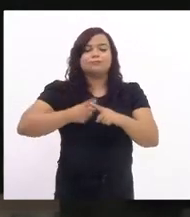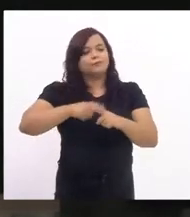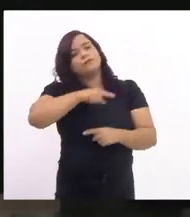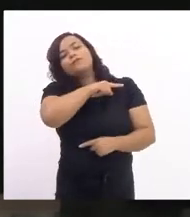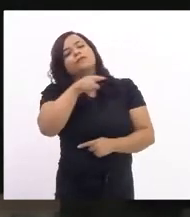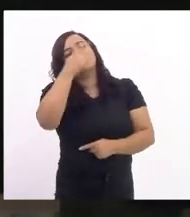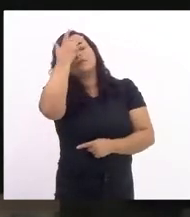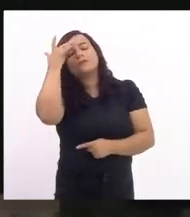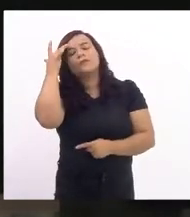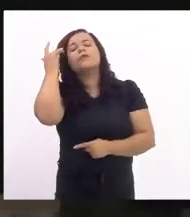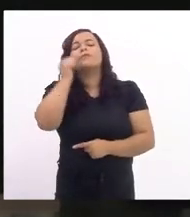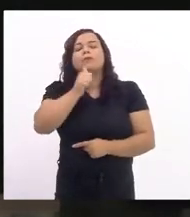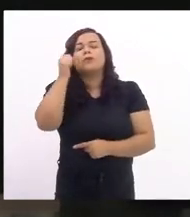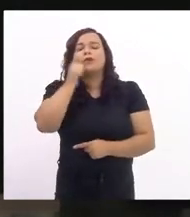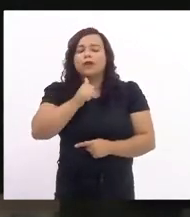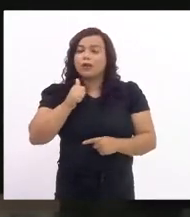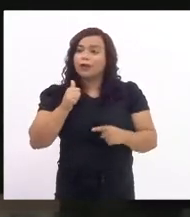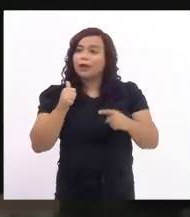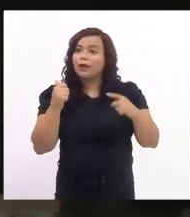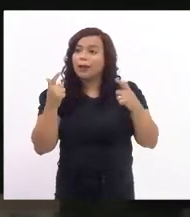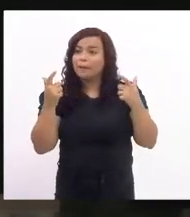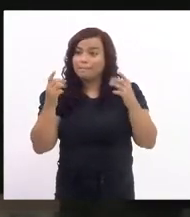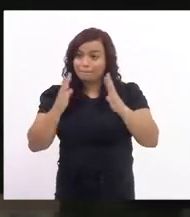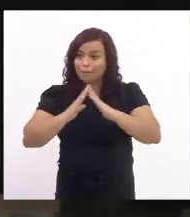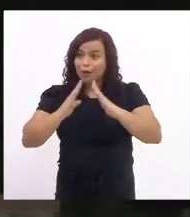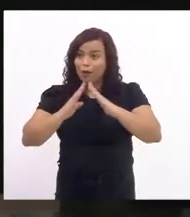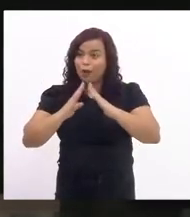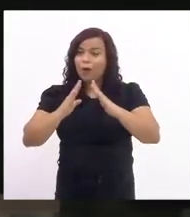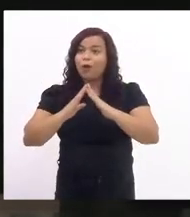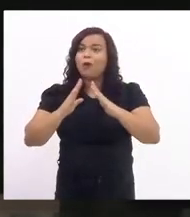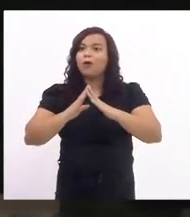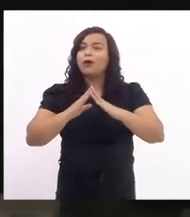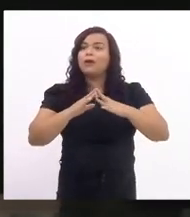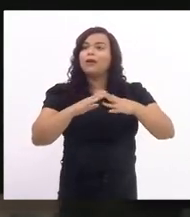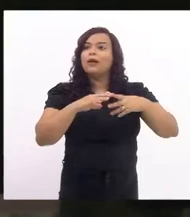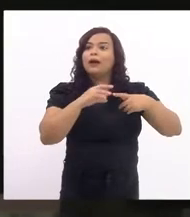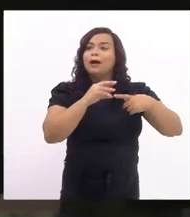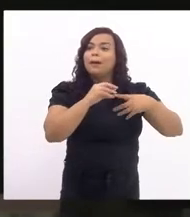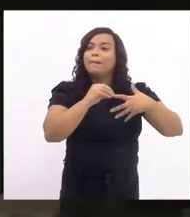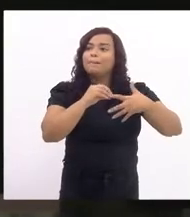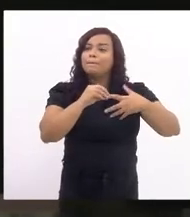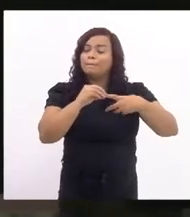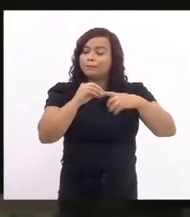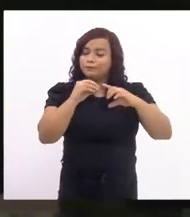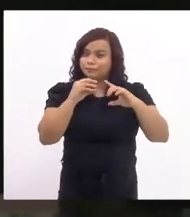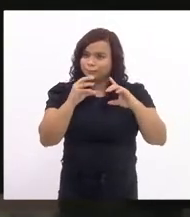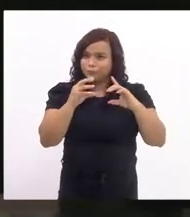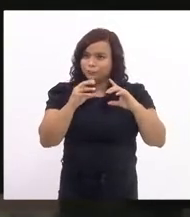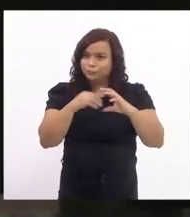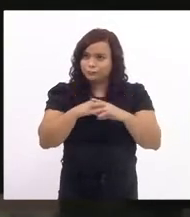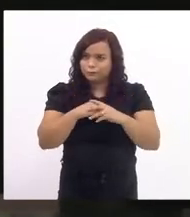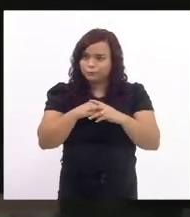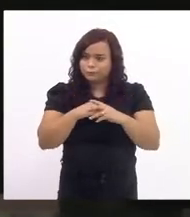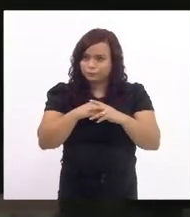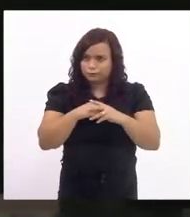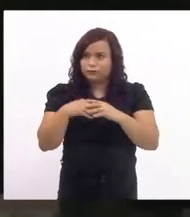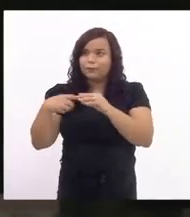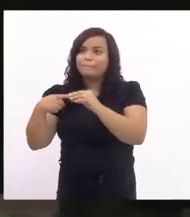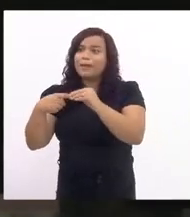que moram na periferia que moram nas favelas elas não tem onde deixar seus filhos